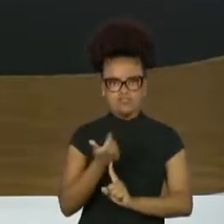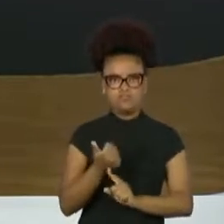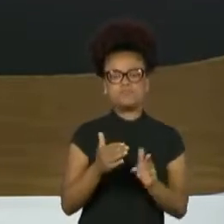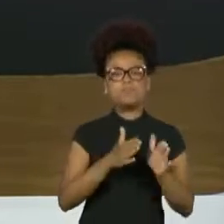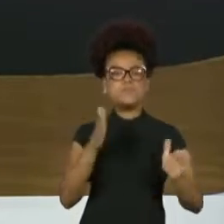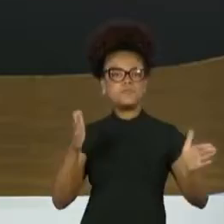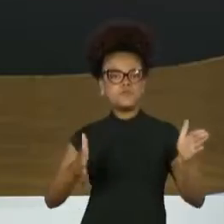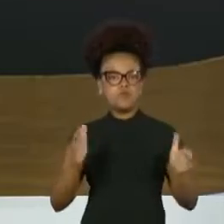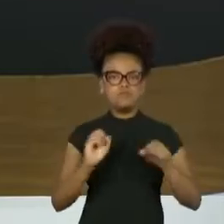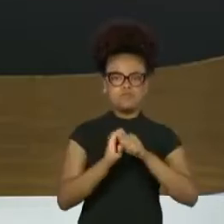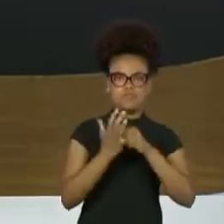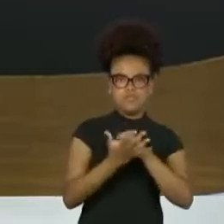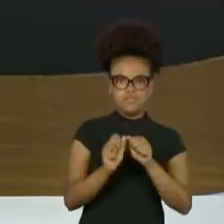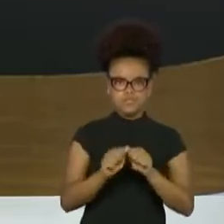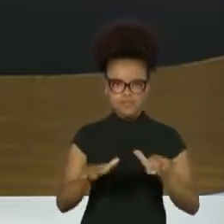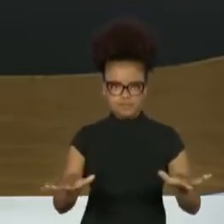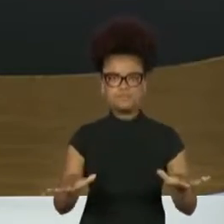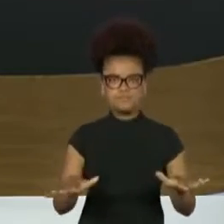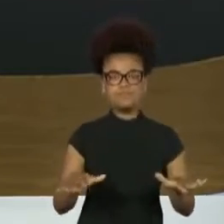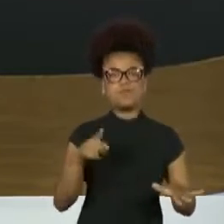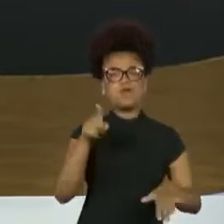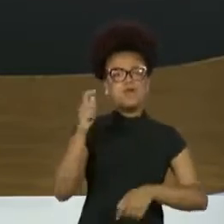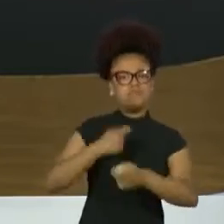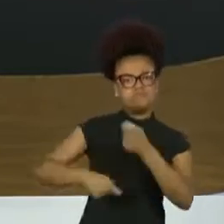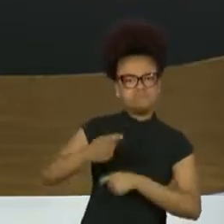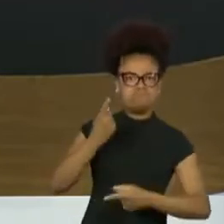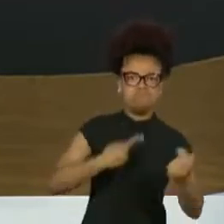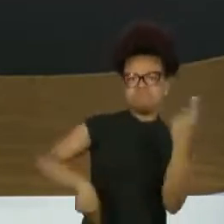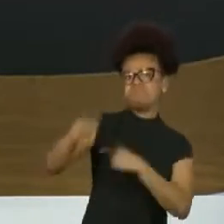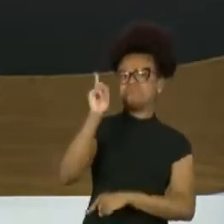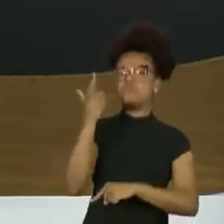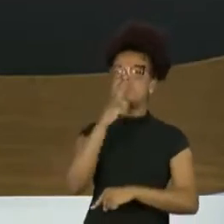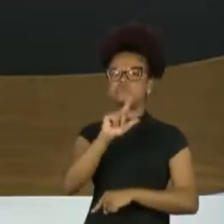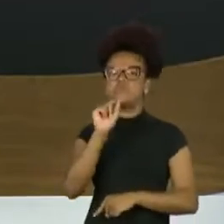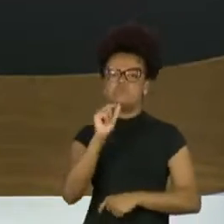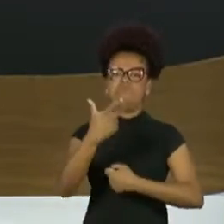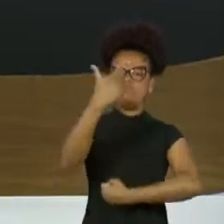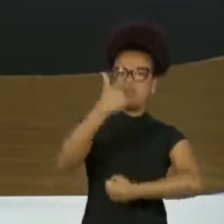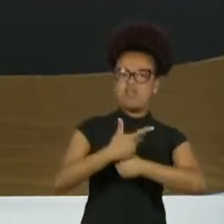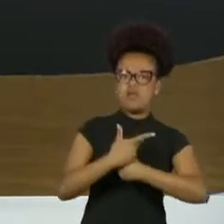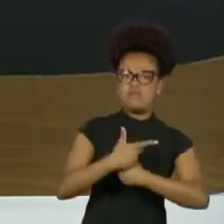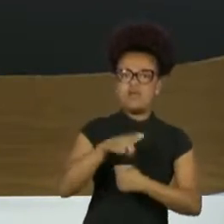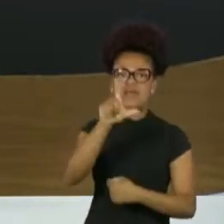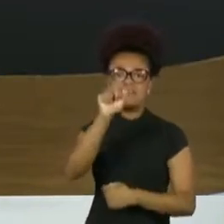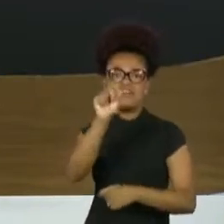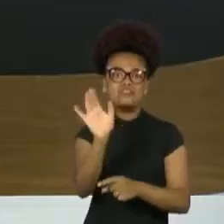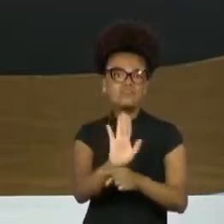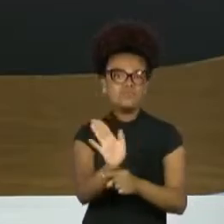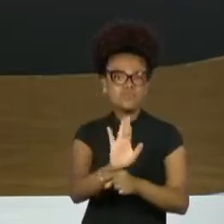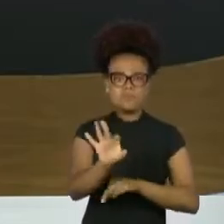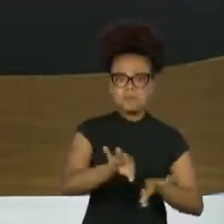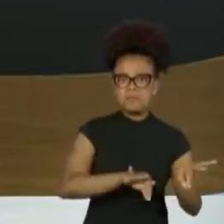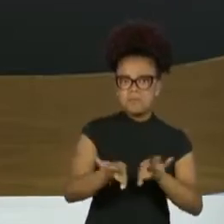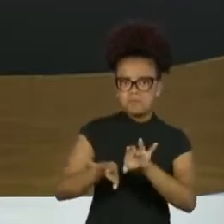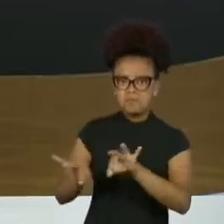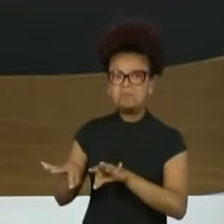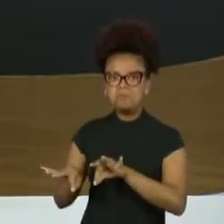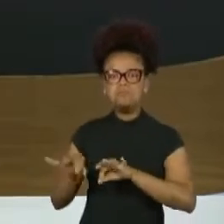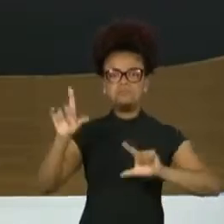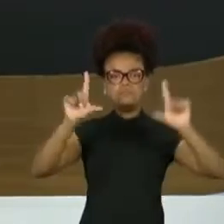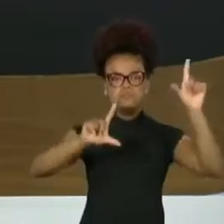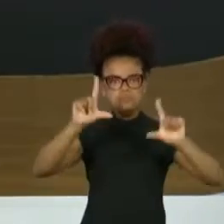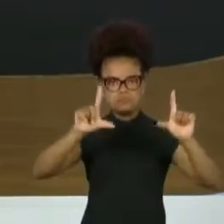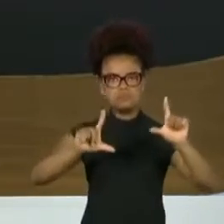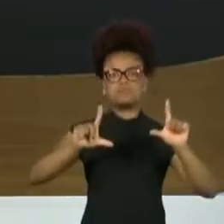disparou, concluiu ou iniciou 10 filmes, 6 projetos para TV ou para o streaming e 35